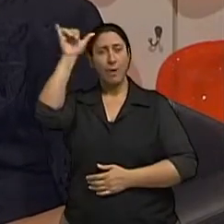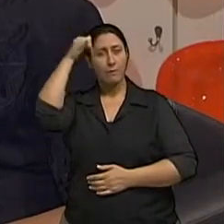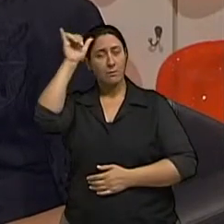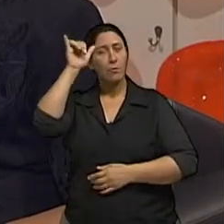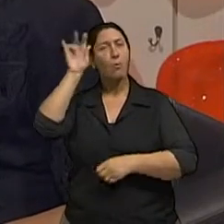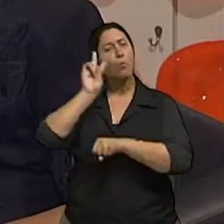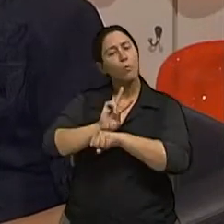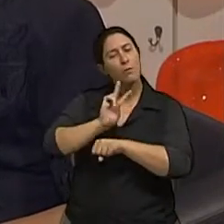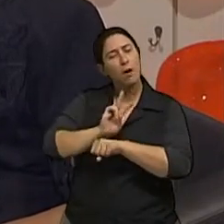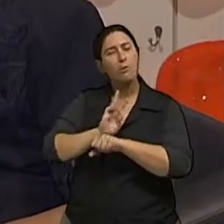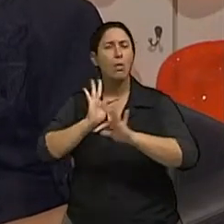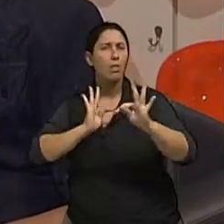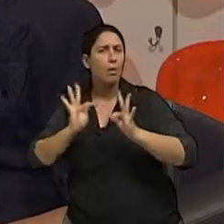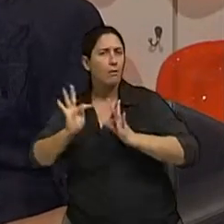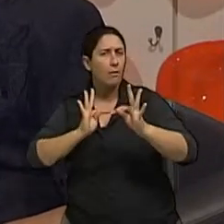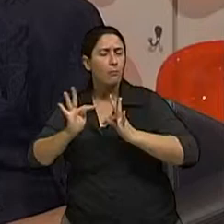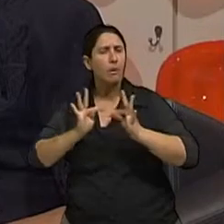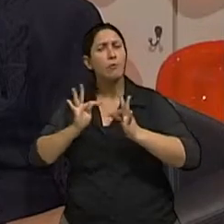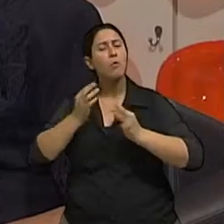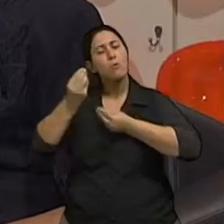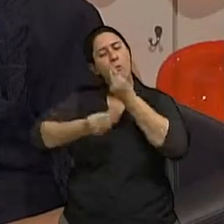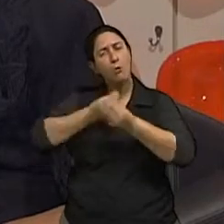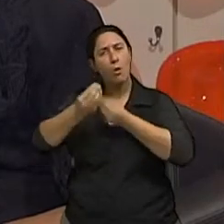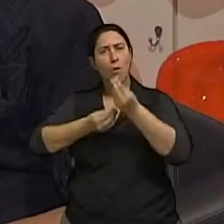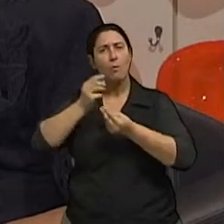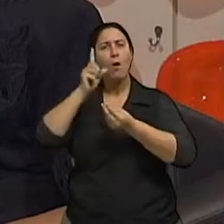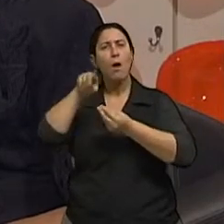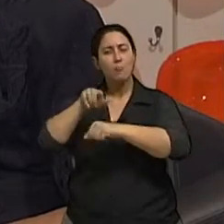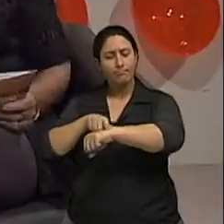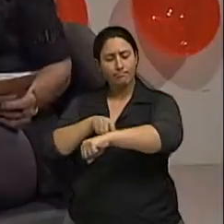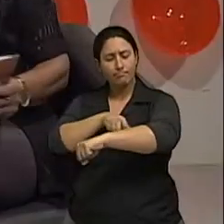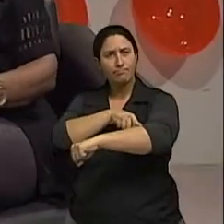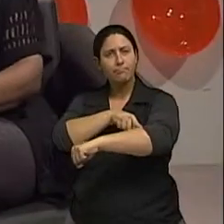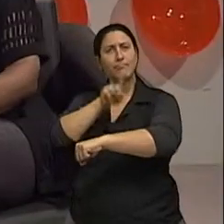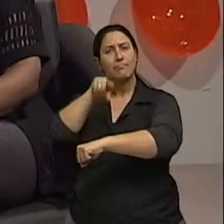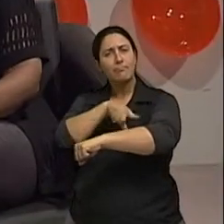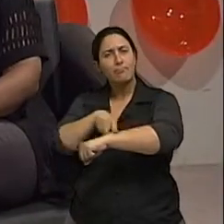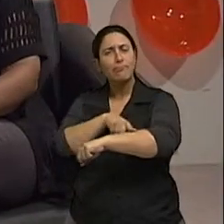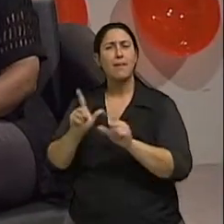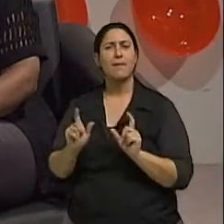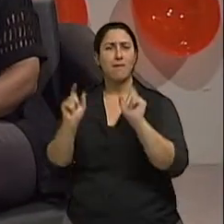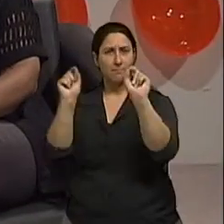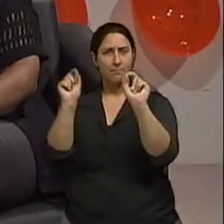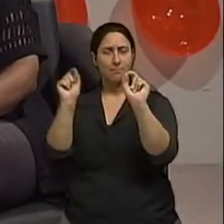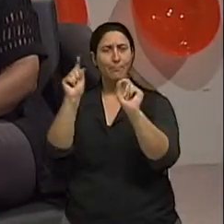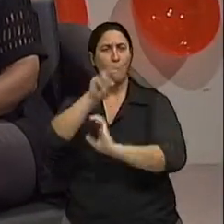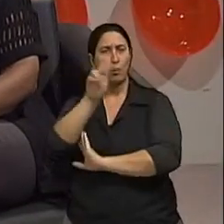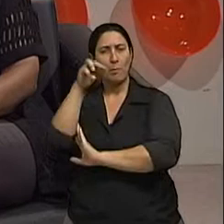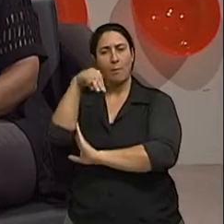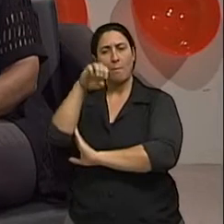cuidados, tratamento em relação ao melanoma, o câncer de pele. A medicina evoluiu muito nos últimos